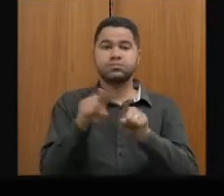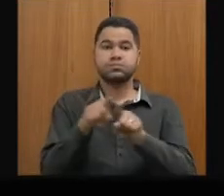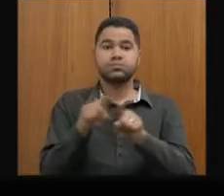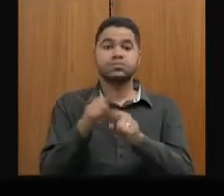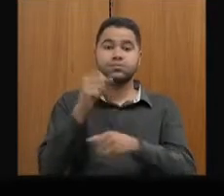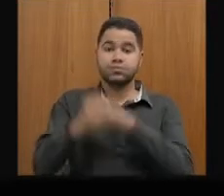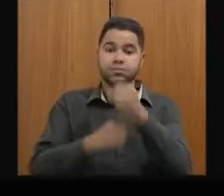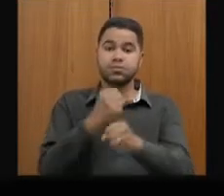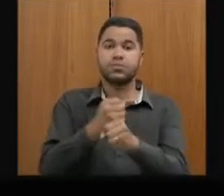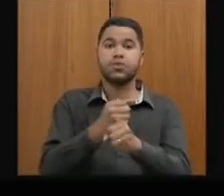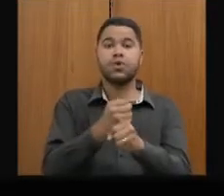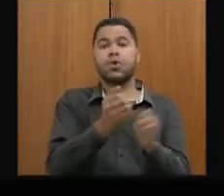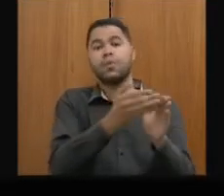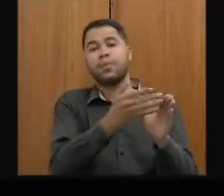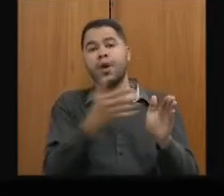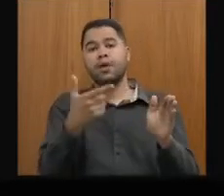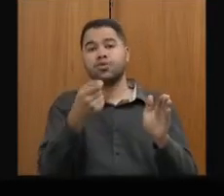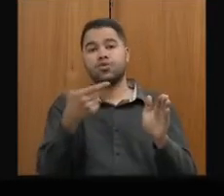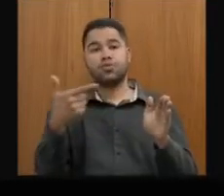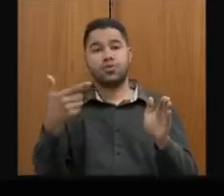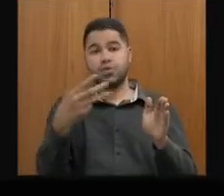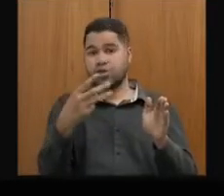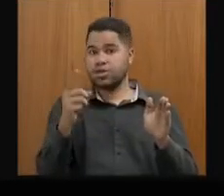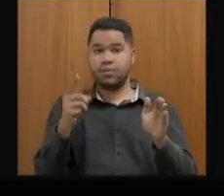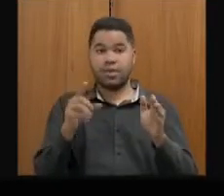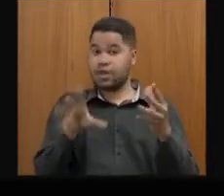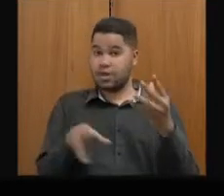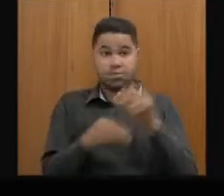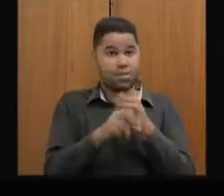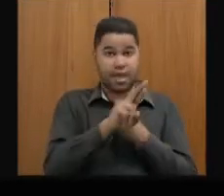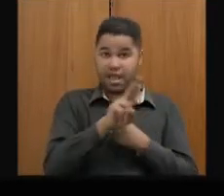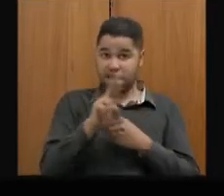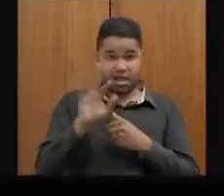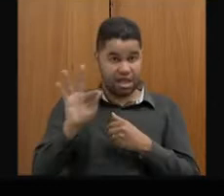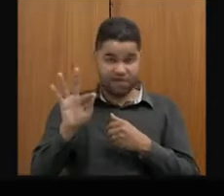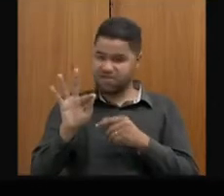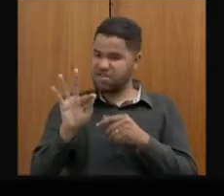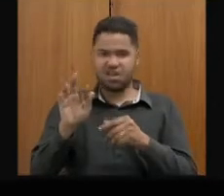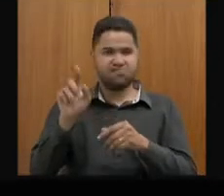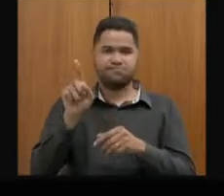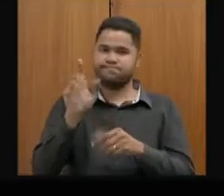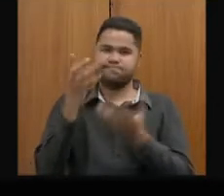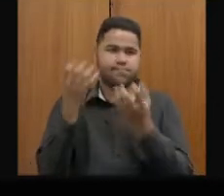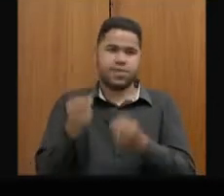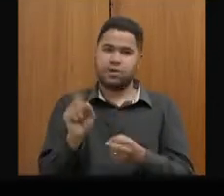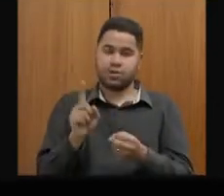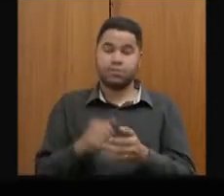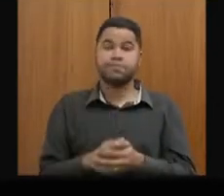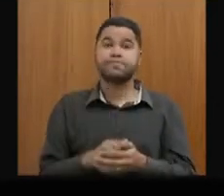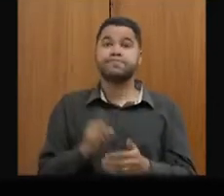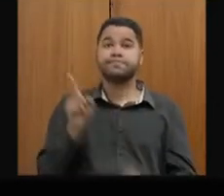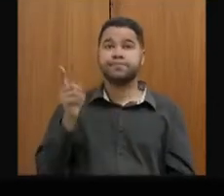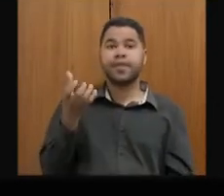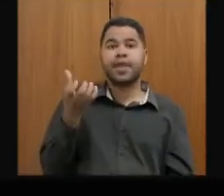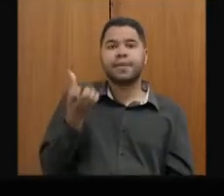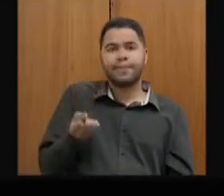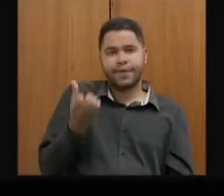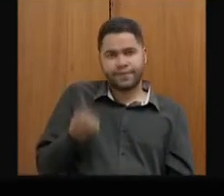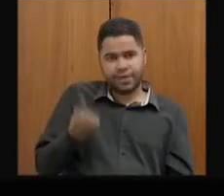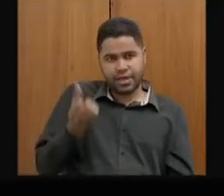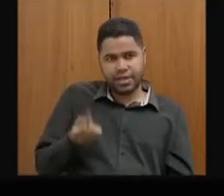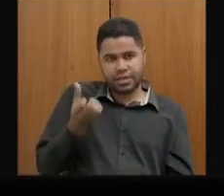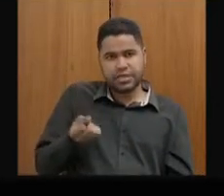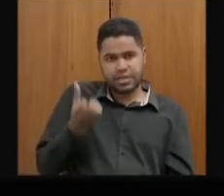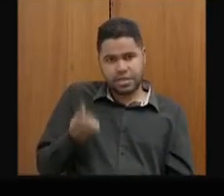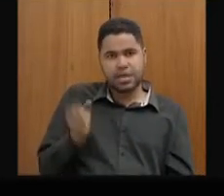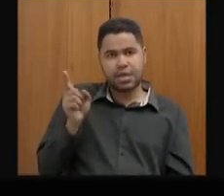2023, em não aderindo ao regime de recuperação fiscal. Próximo, por favor. A Previdência Social, o Estado,